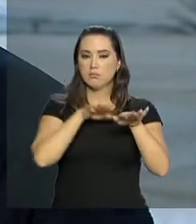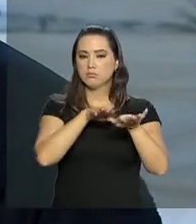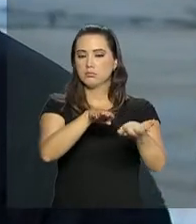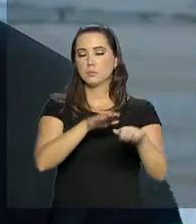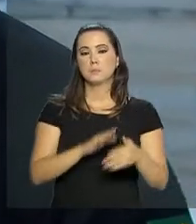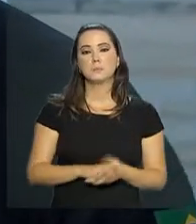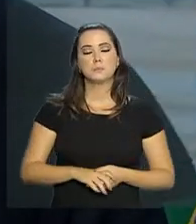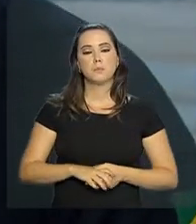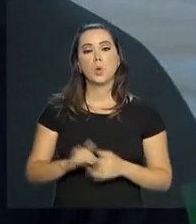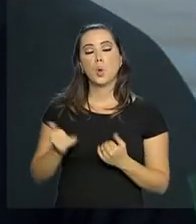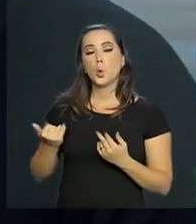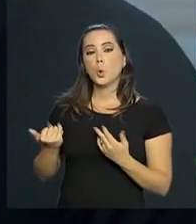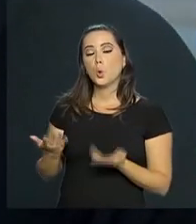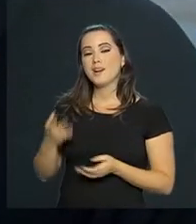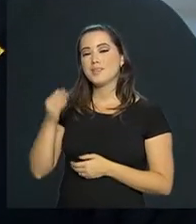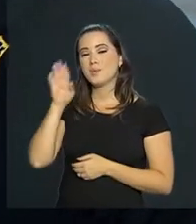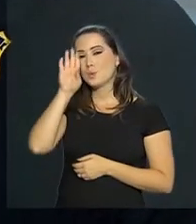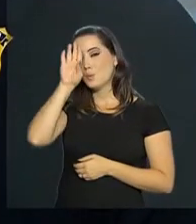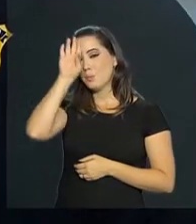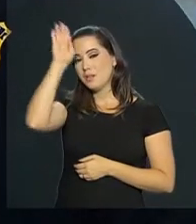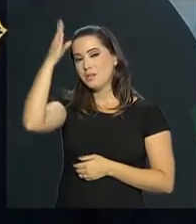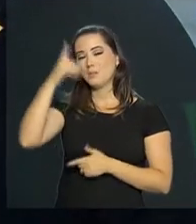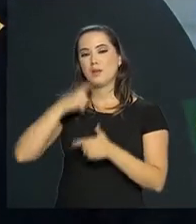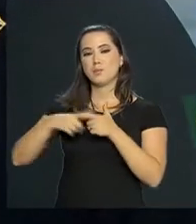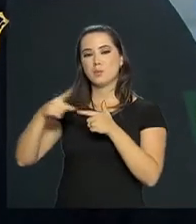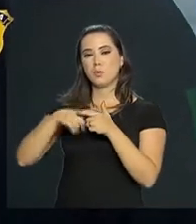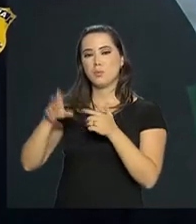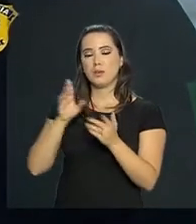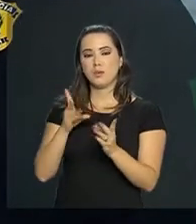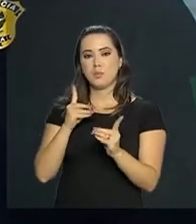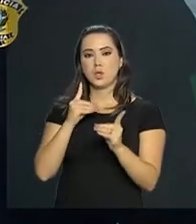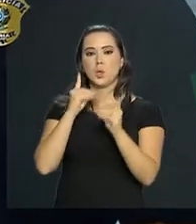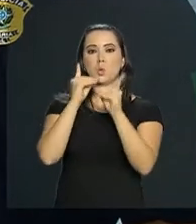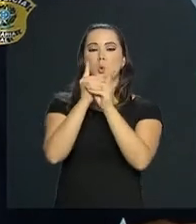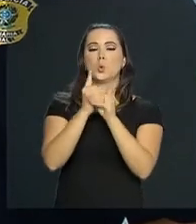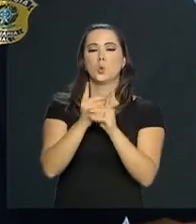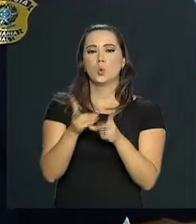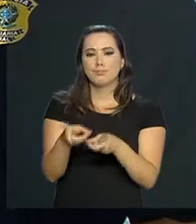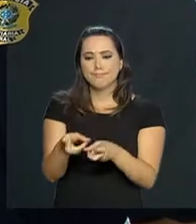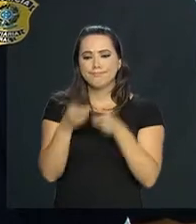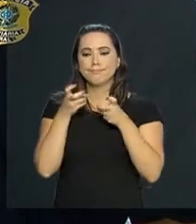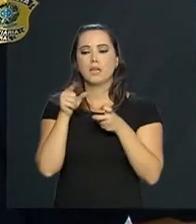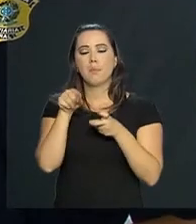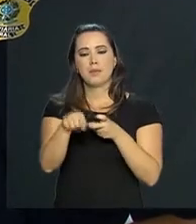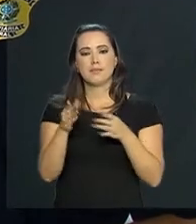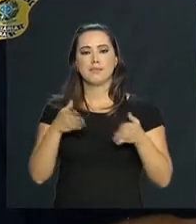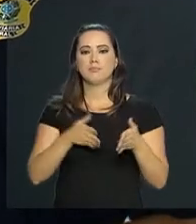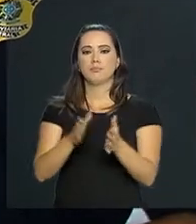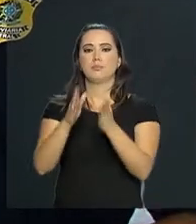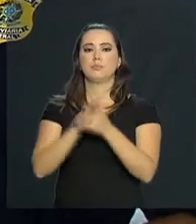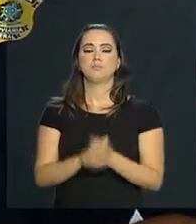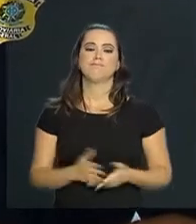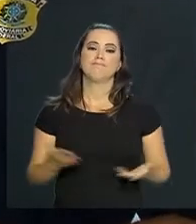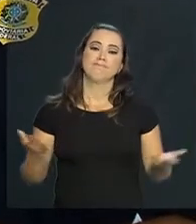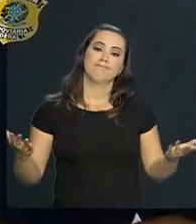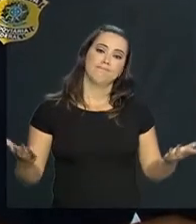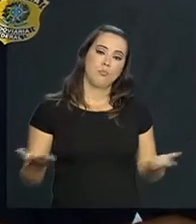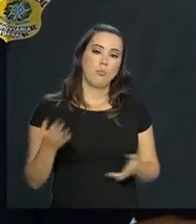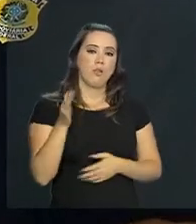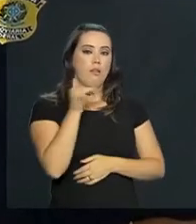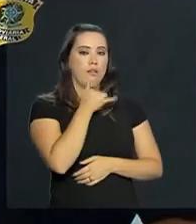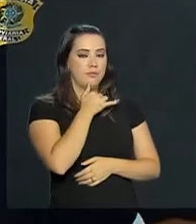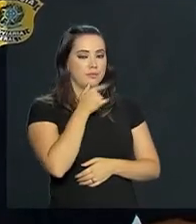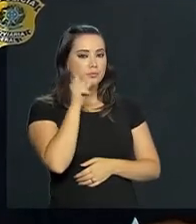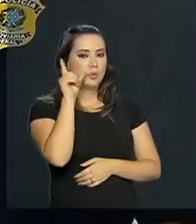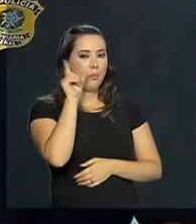E Diego, quais são as principais infrações ainda que a polícia, né? Que a PRF percebe aí nas estradas? Infelizmente é um